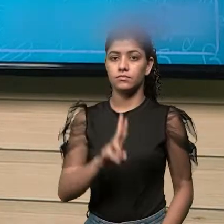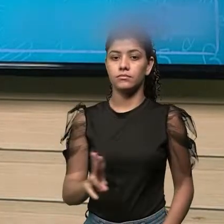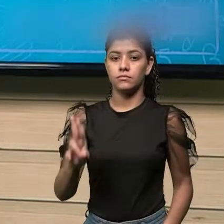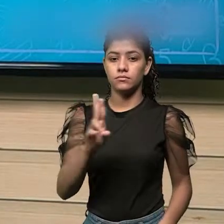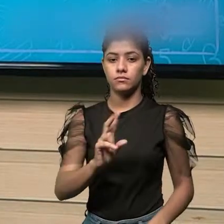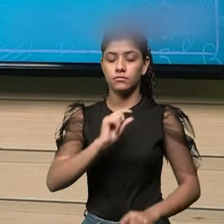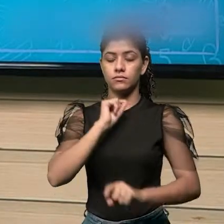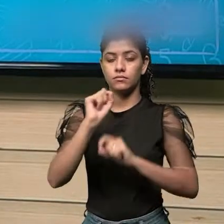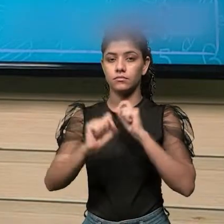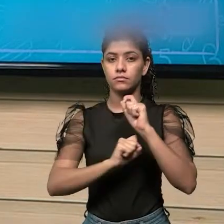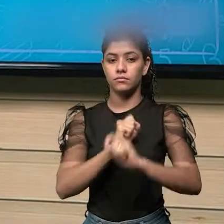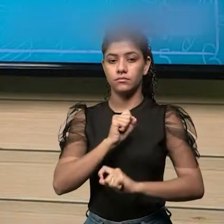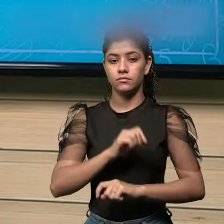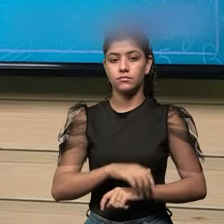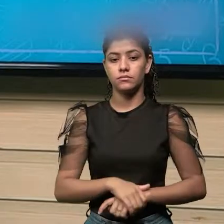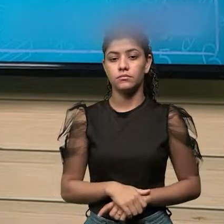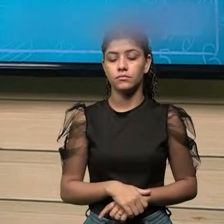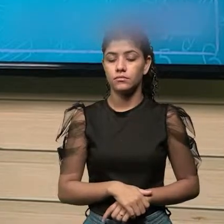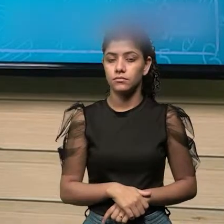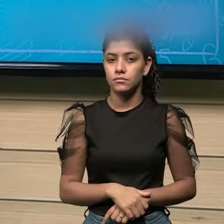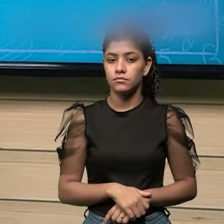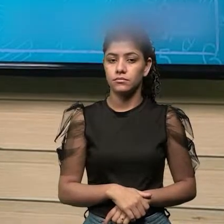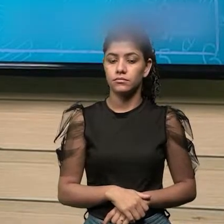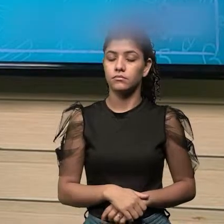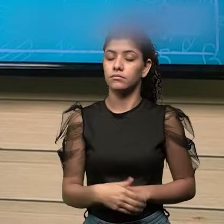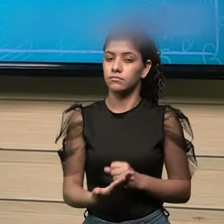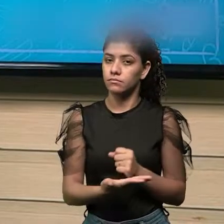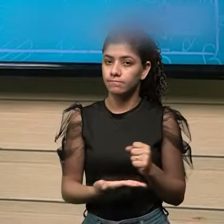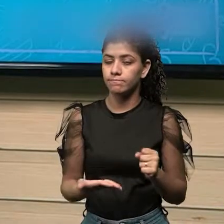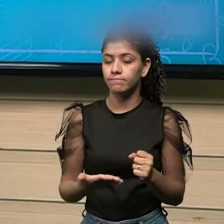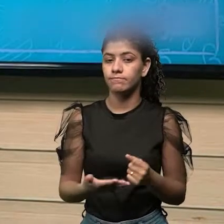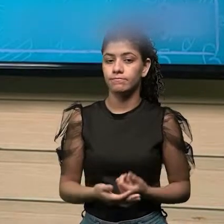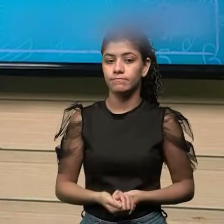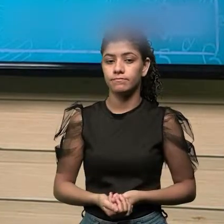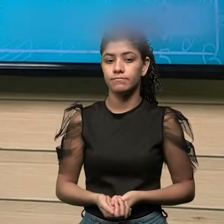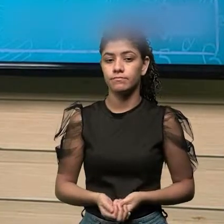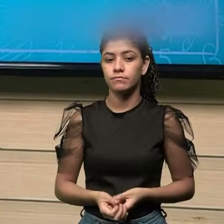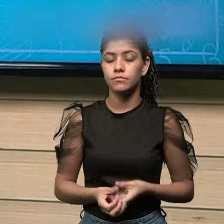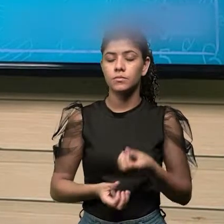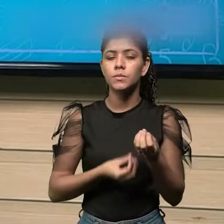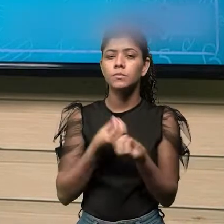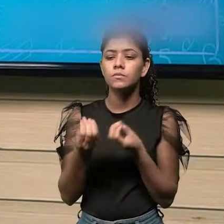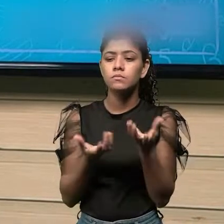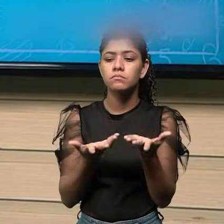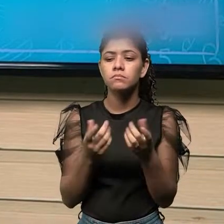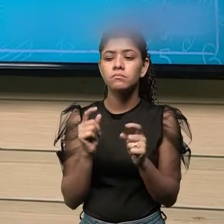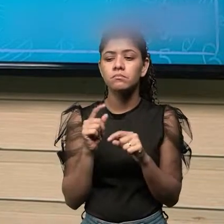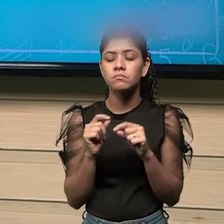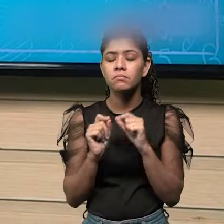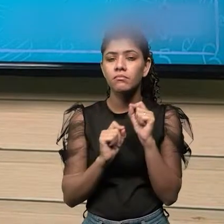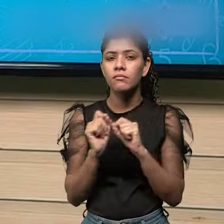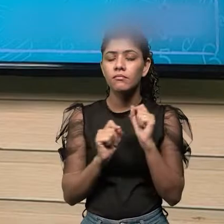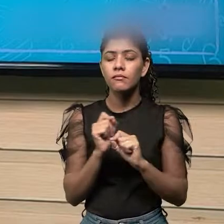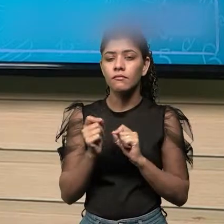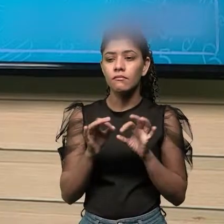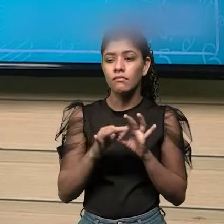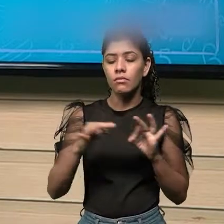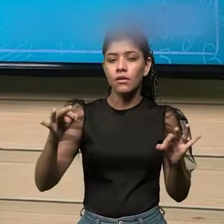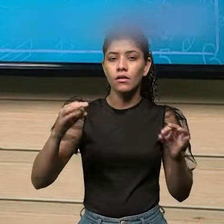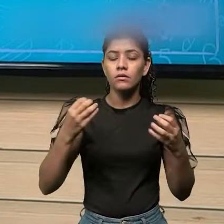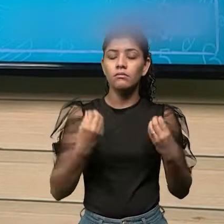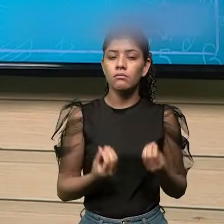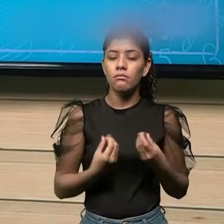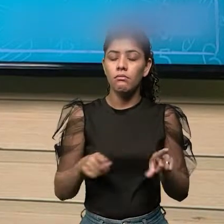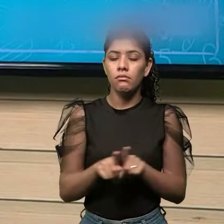a ferramenta, o elemento com que se mede. E para